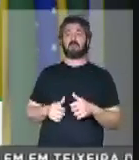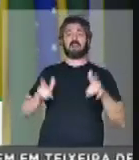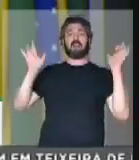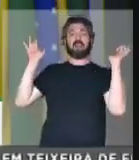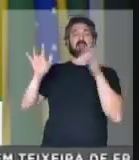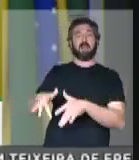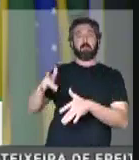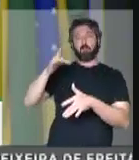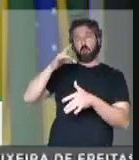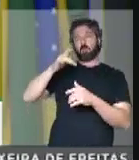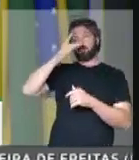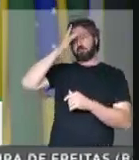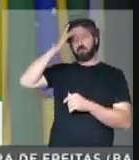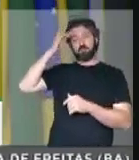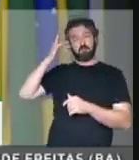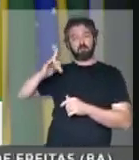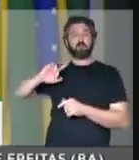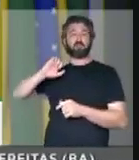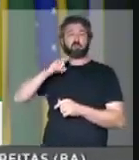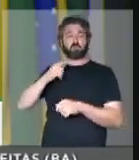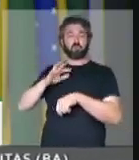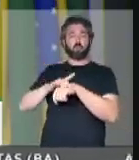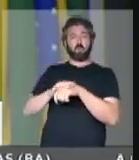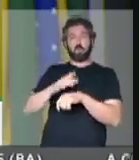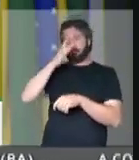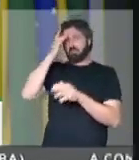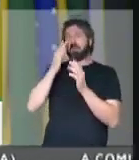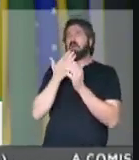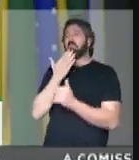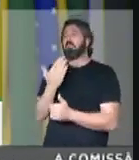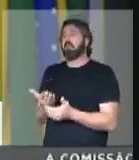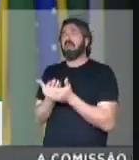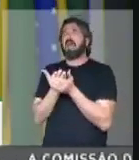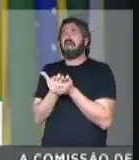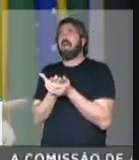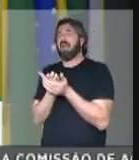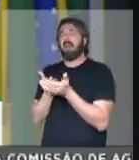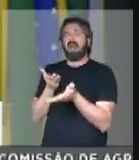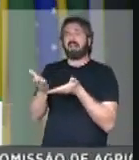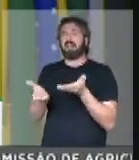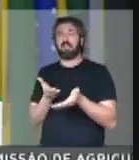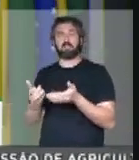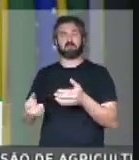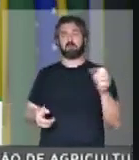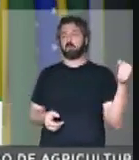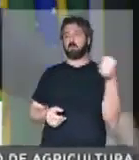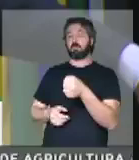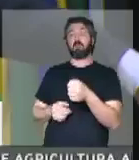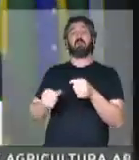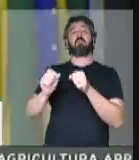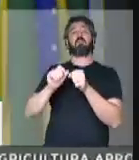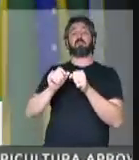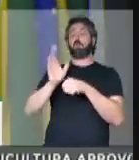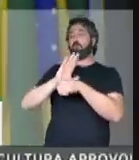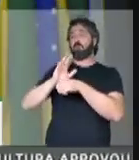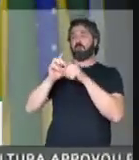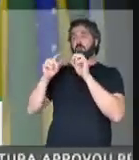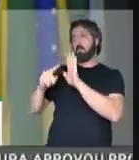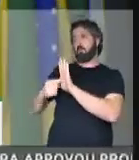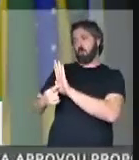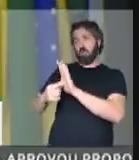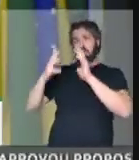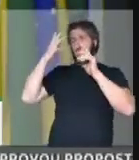depósito dos rejeitados, onde o povo suplica, clama por atendimento. Ele colocou um filminho, é